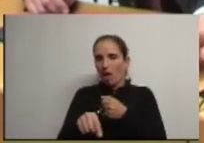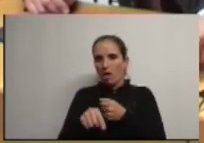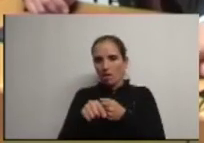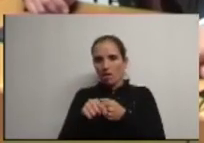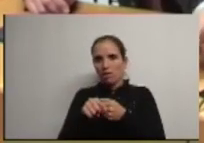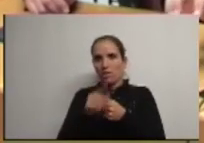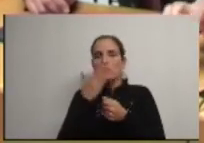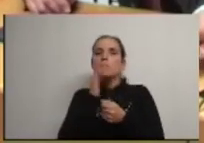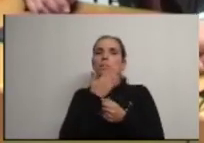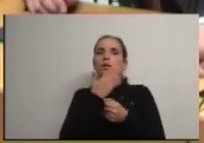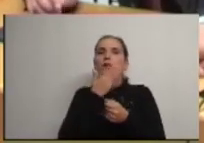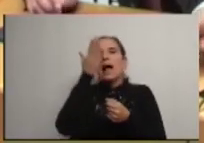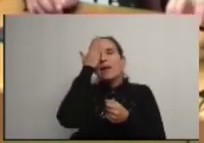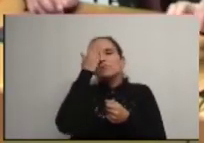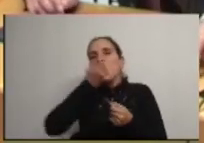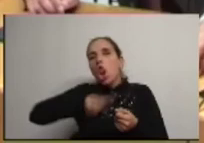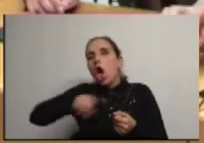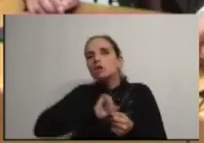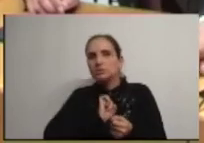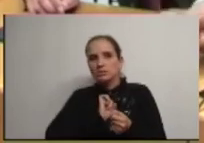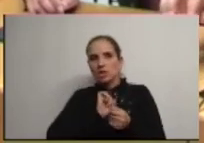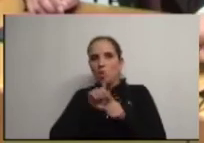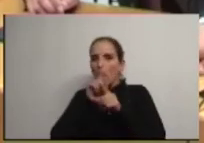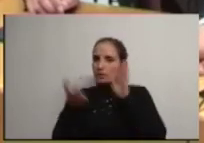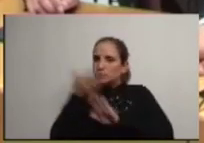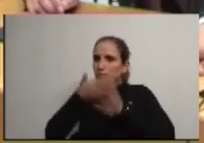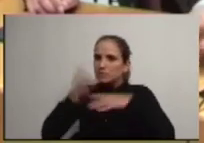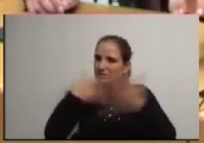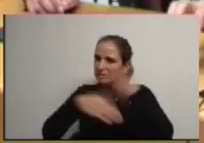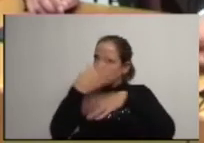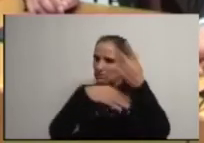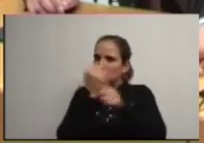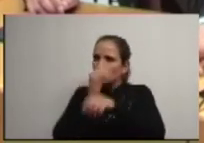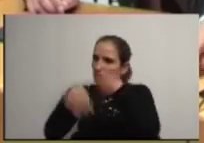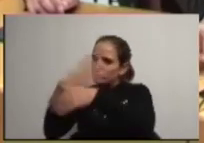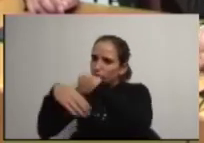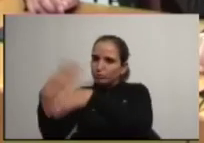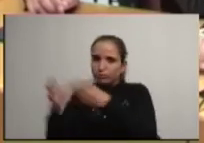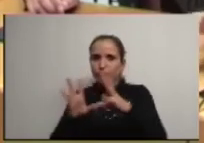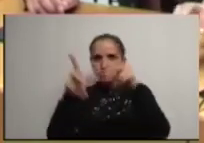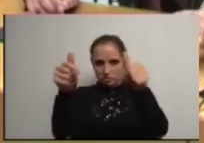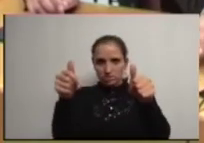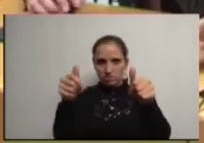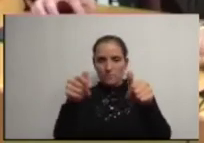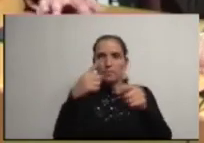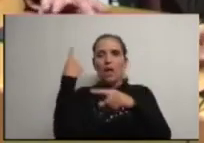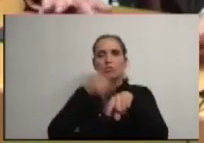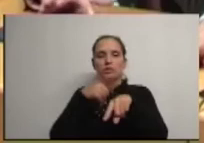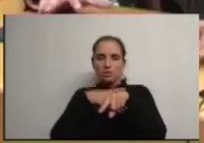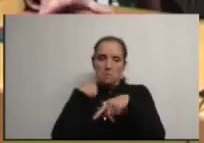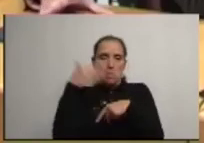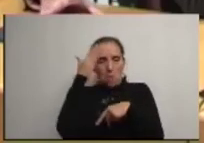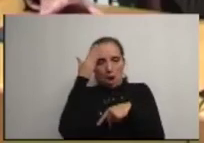depende da nossa capacidade para as dinamizarmos posso vos dizer daqui por algum tempo estou